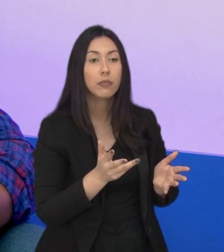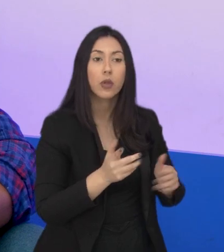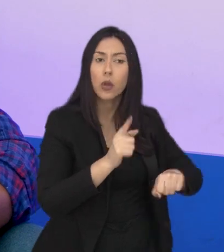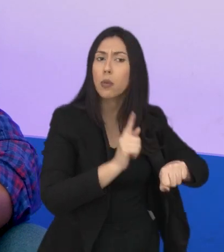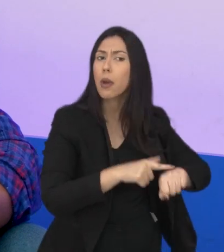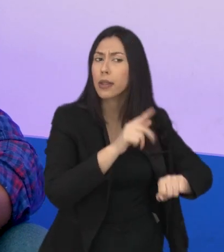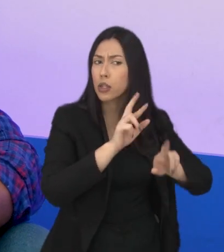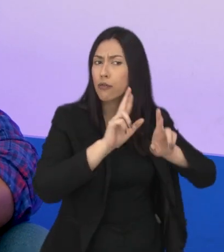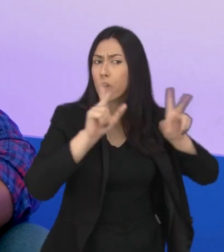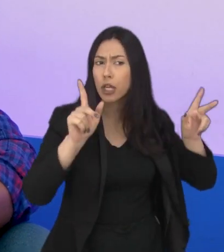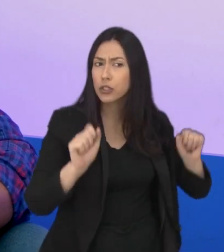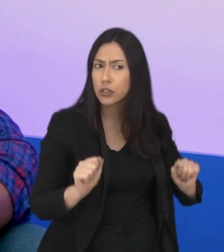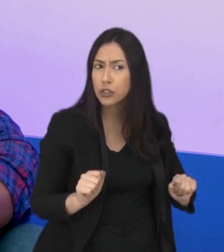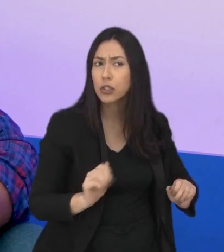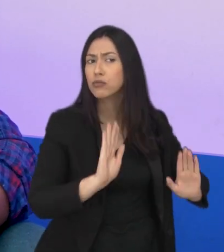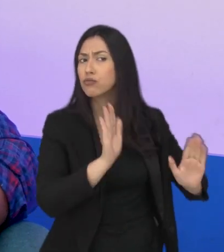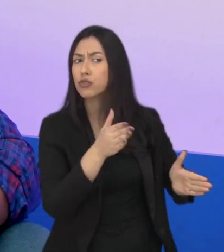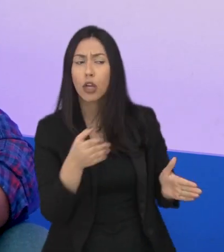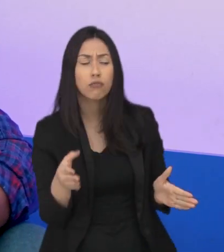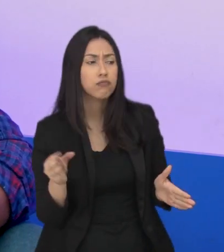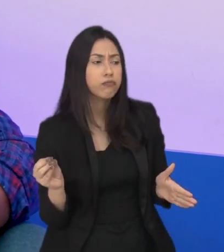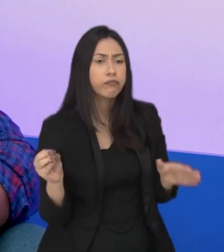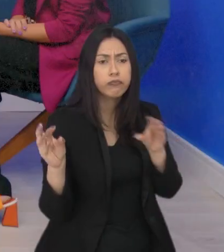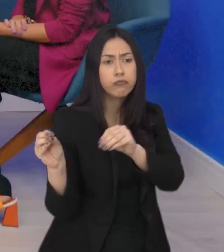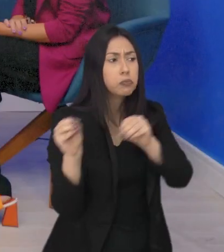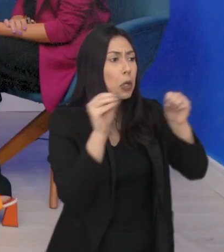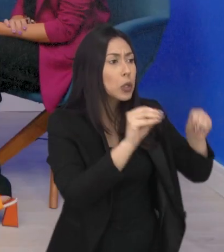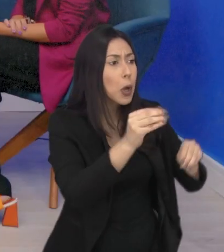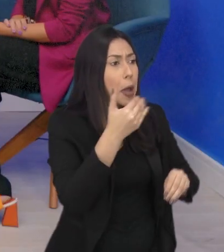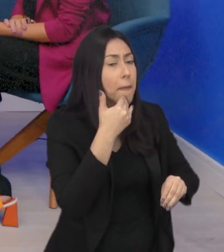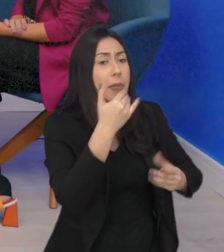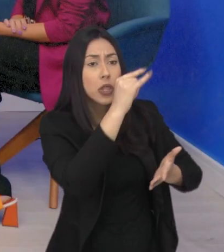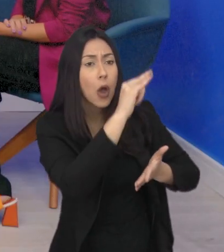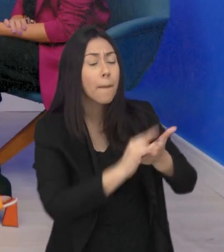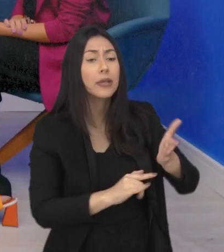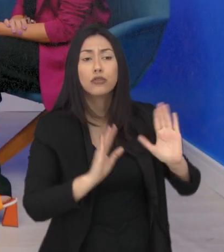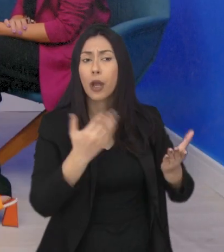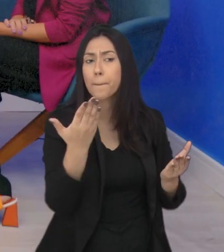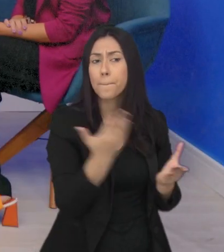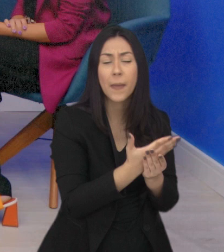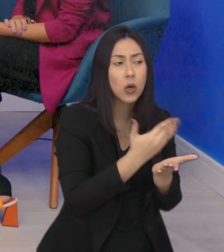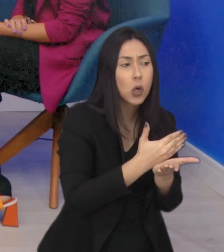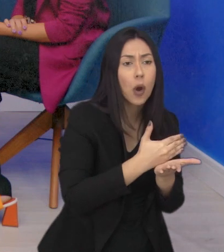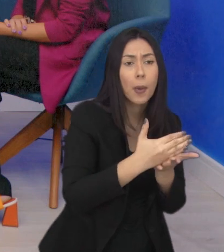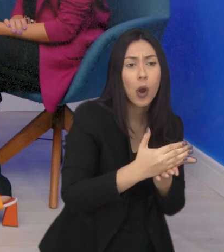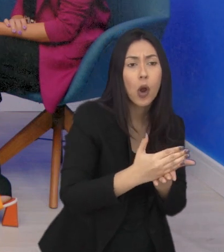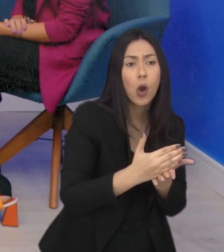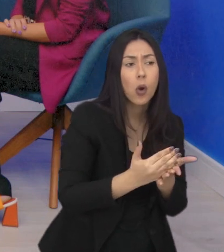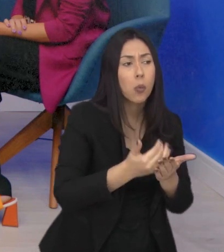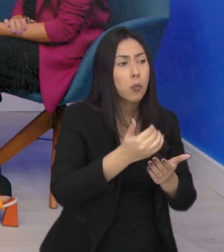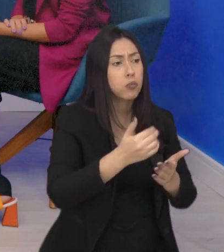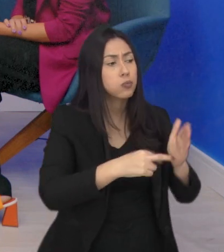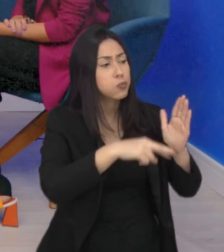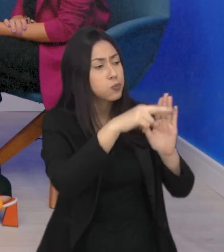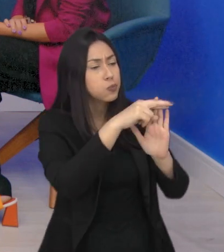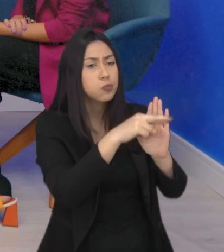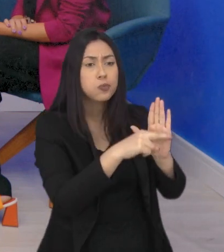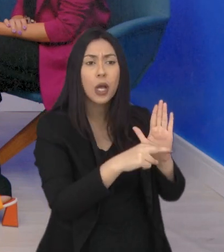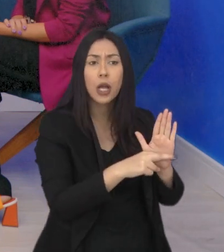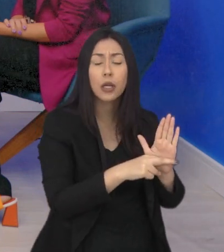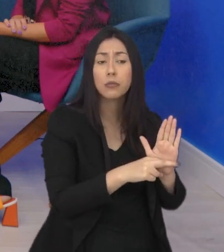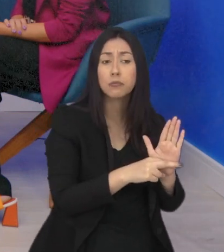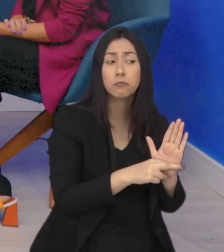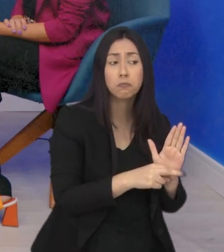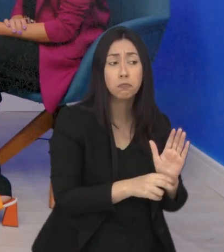diferente. Sim. Porque ela já chegou, ela pediu o refúgio, então já vai abrir um processo, vai verificar e vai conceder a ela